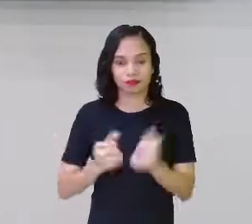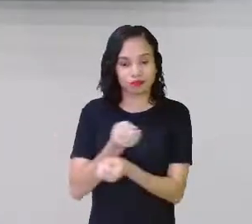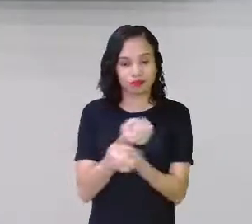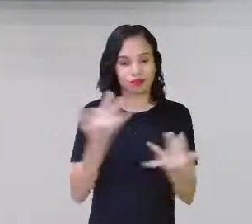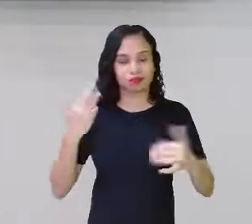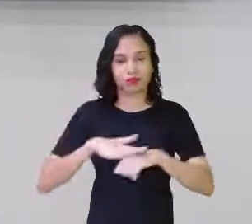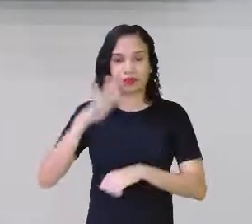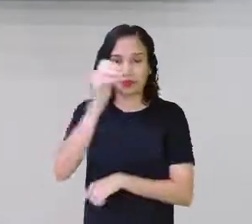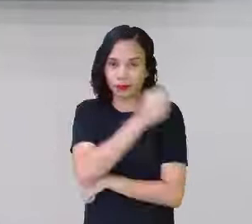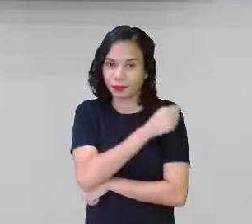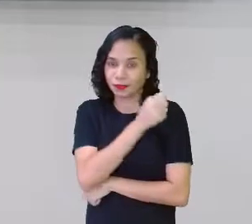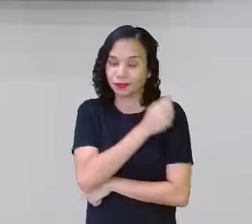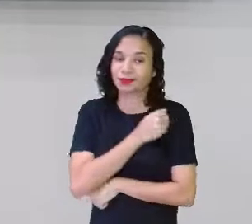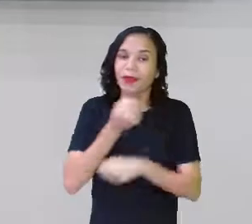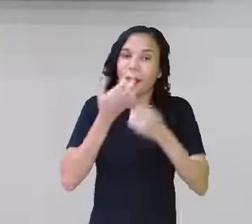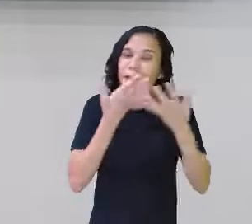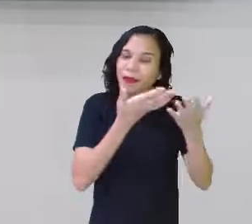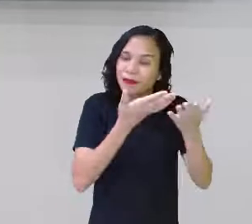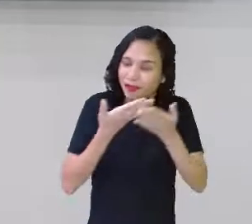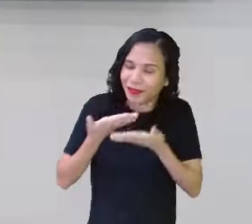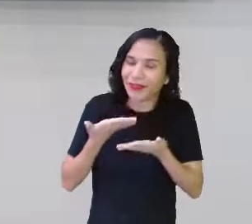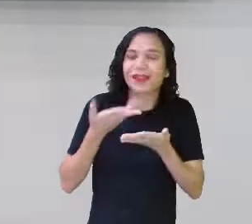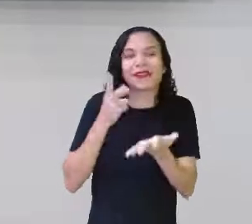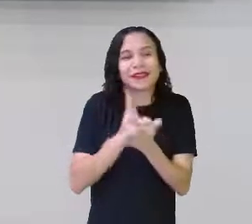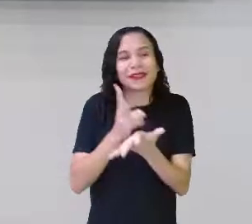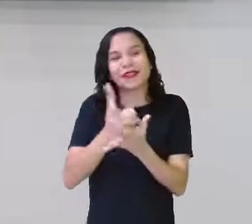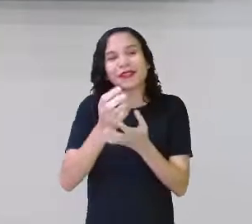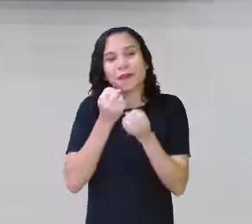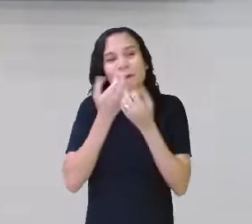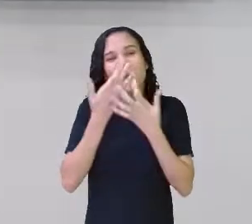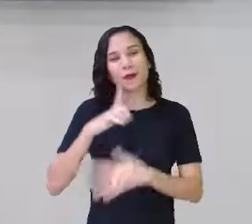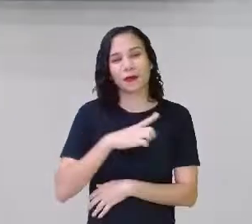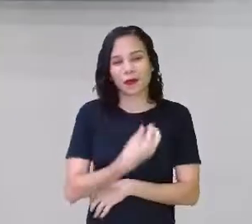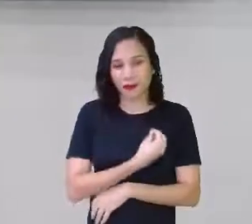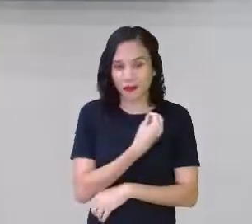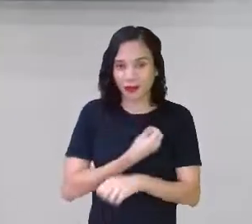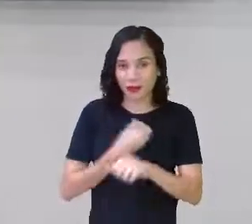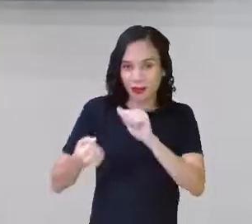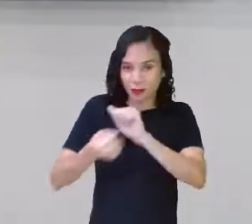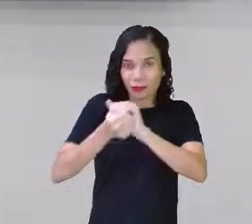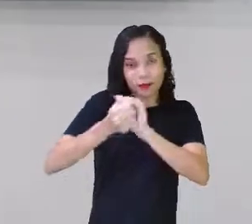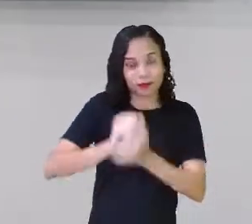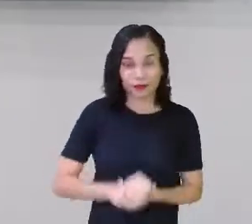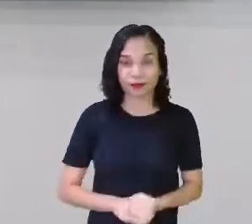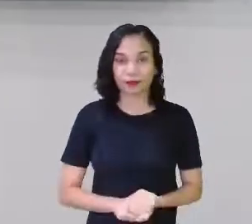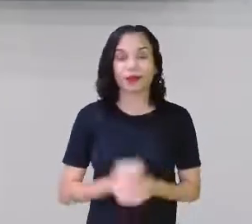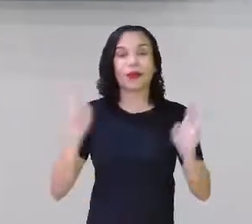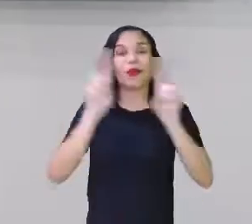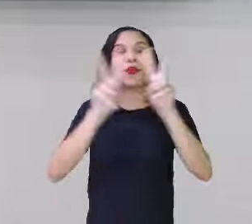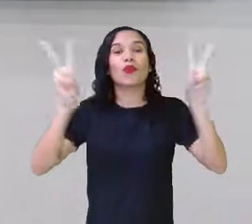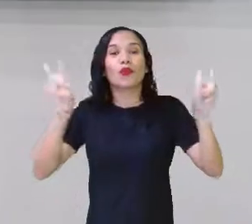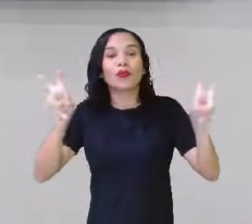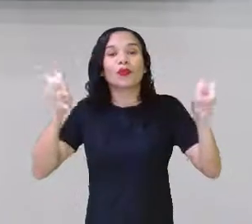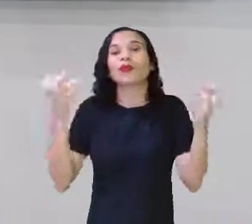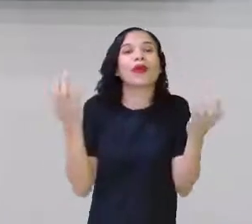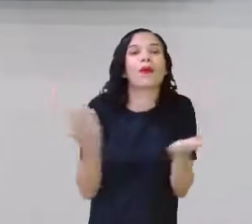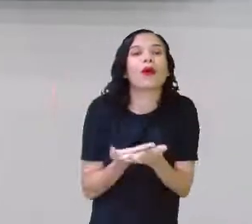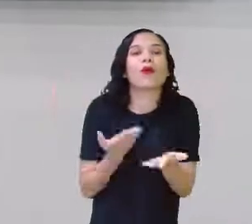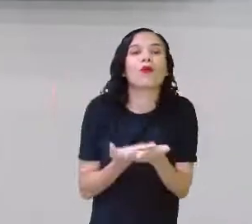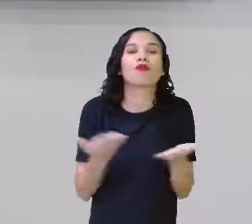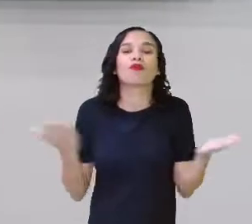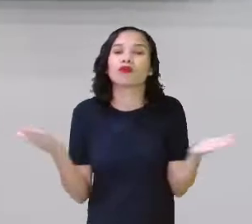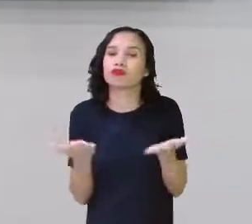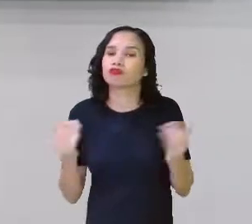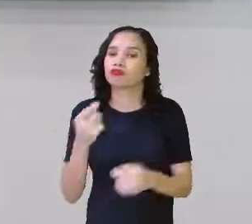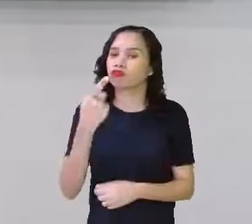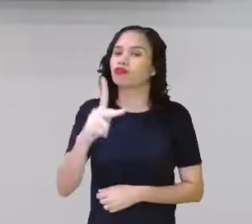maior de estudantes. Então, bem-vinda, Maria Helena. Sempre muito bom ter você aqui com a gente. O tema da aula de hoje, se você é aquele